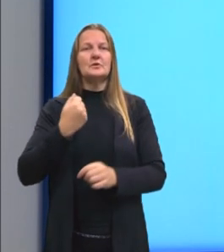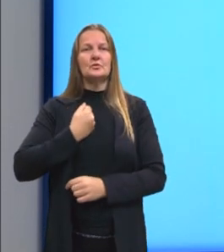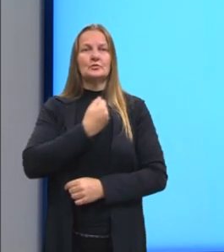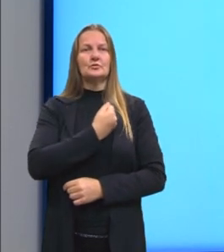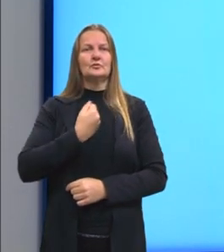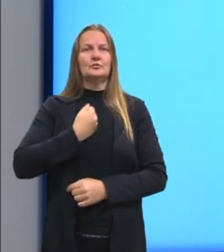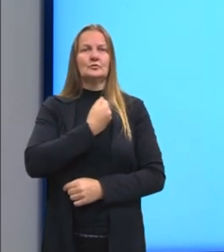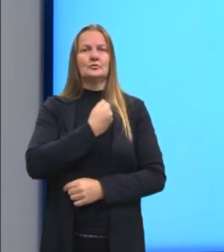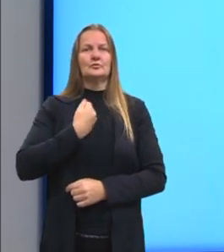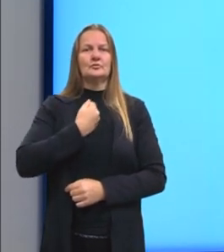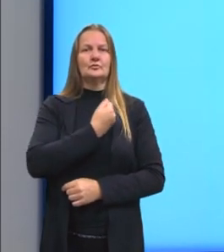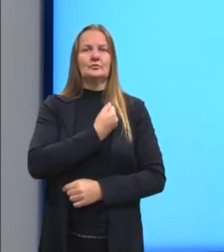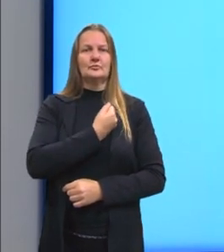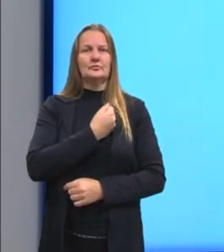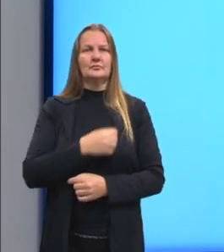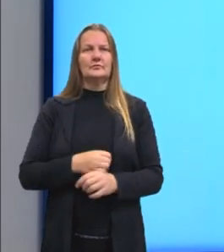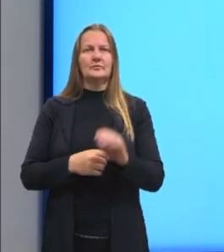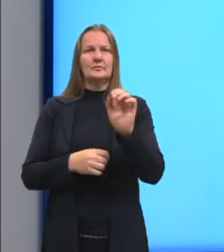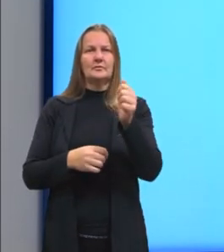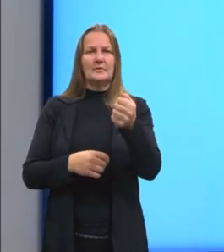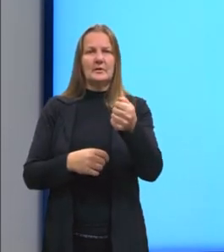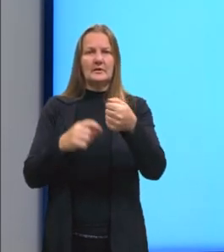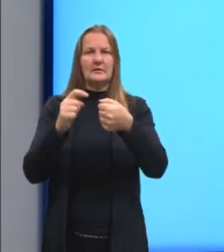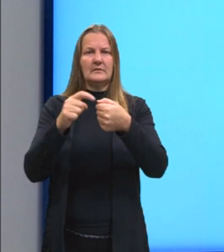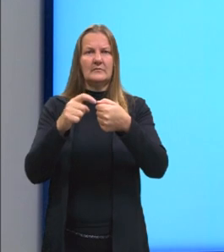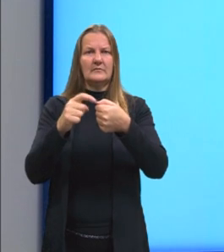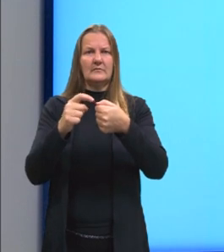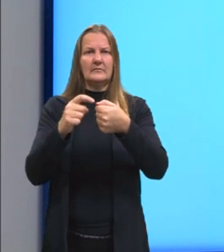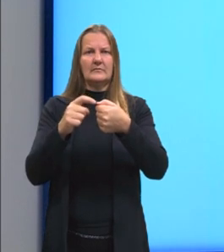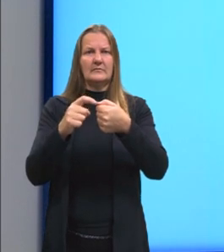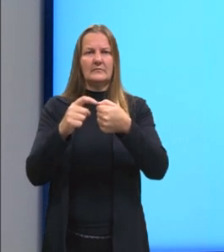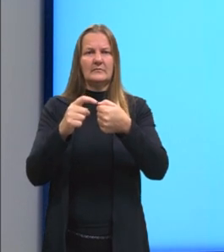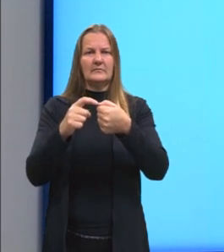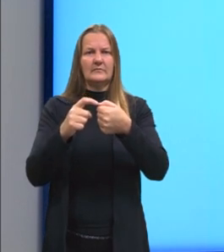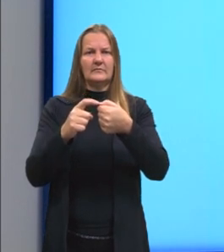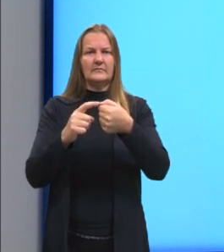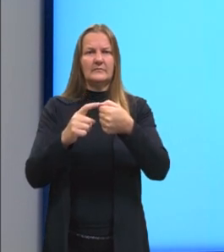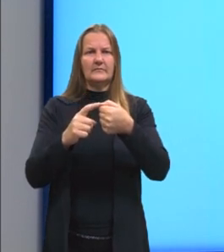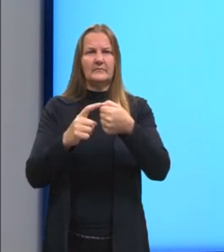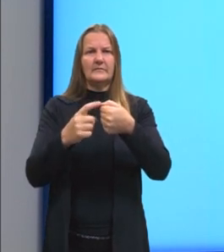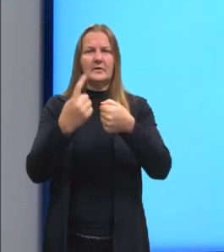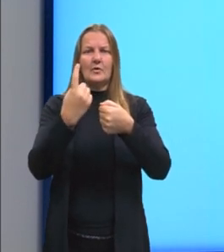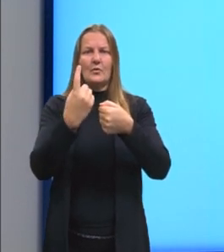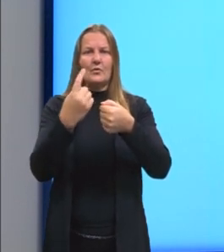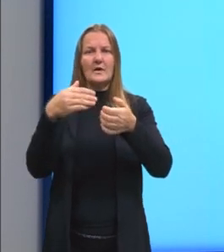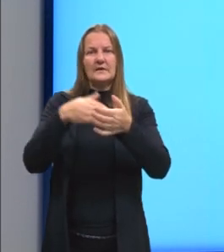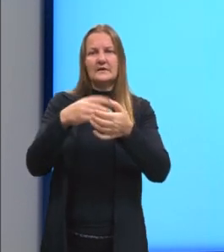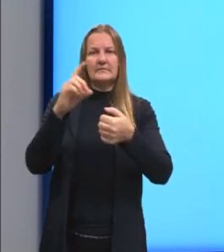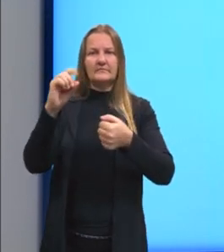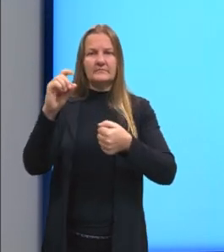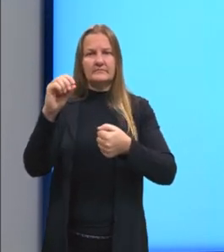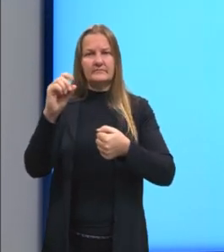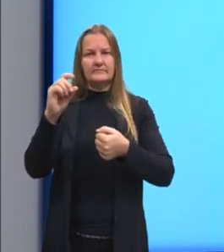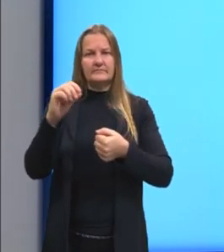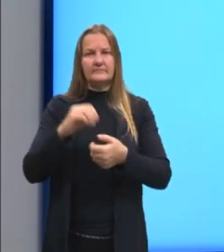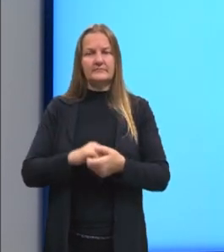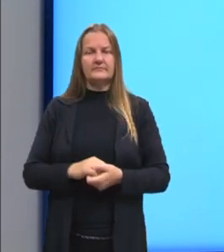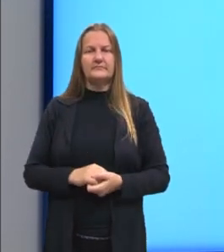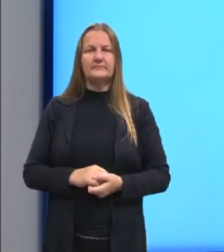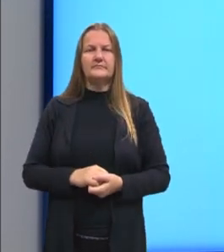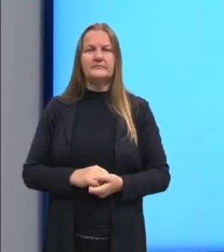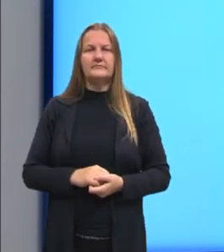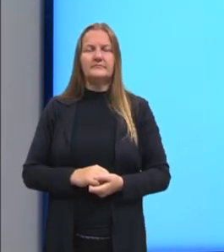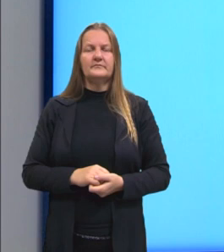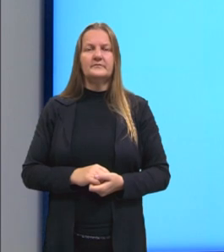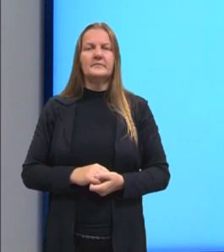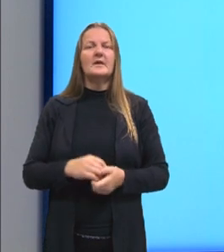que aqui está representado por A. Este número, então, ele fica entre 1 e 10, podendo também ter